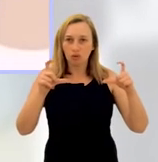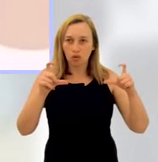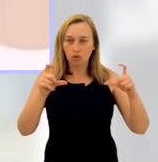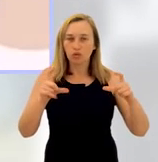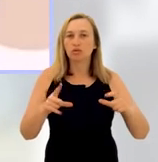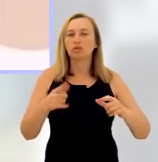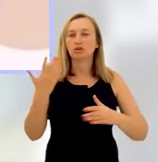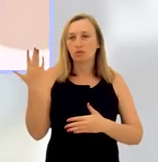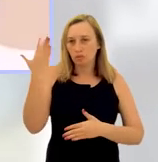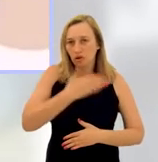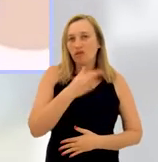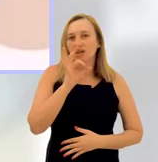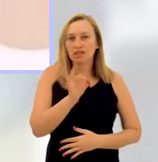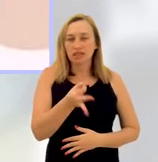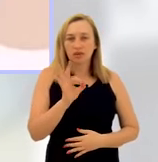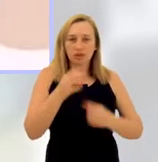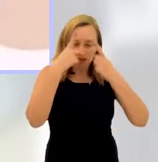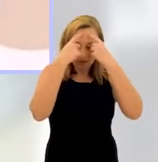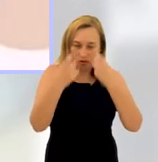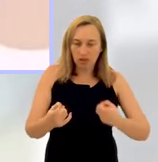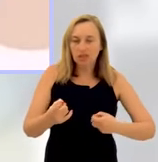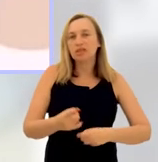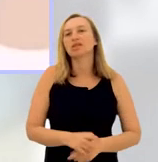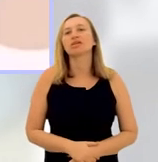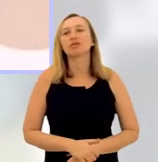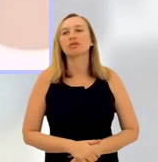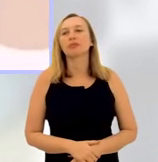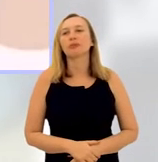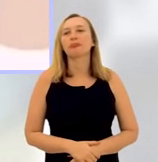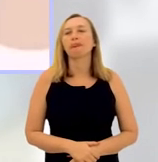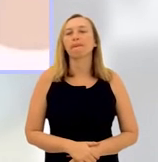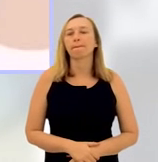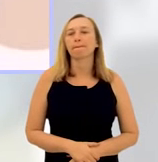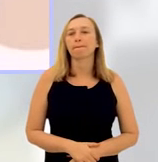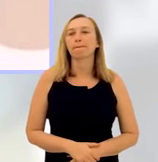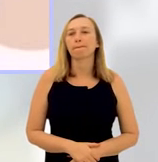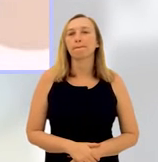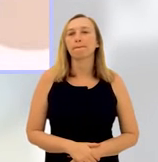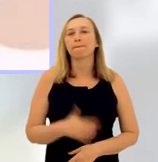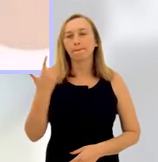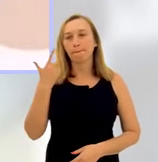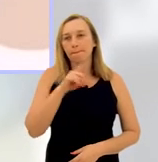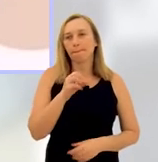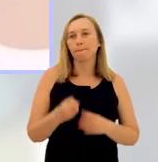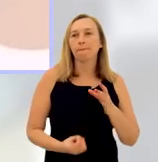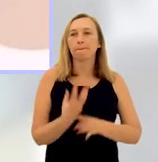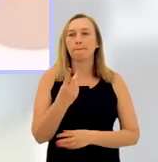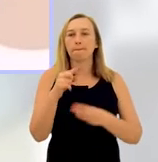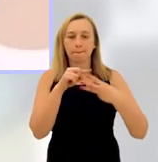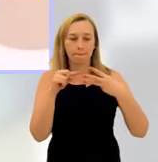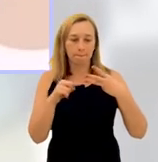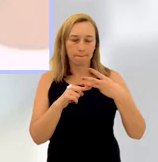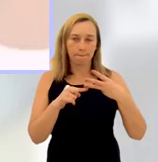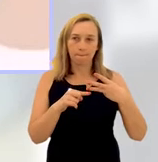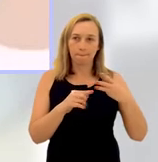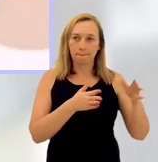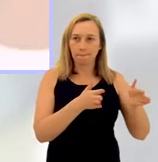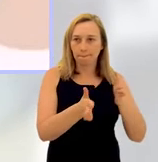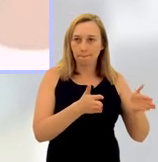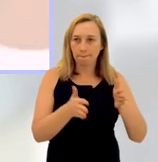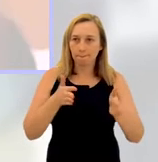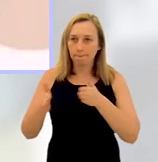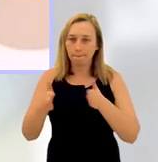fotos lá do médico, para comprovar, de fato, mais ainda uma agressão como violência psicológica. Então, a gente conseguiu criar três etapas